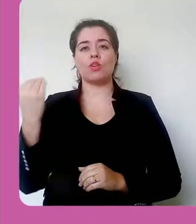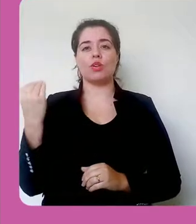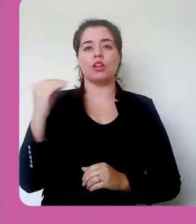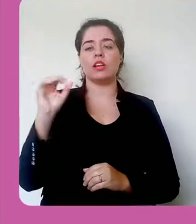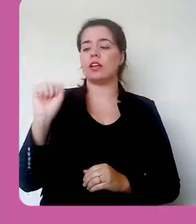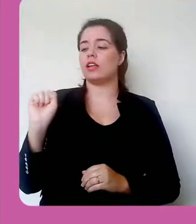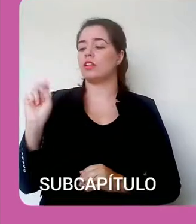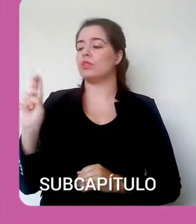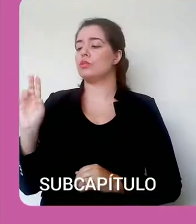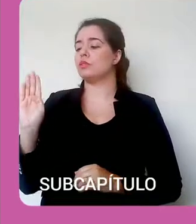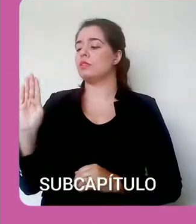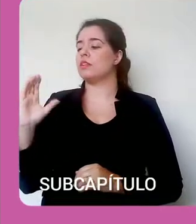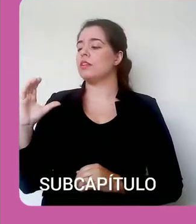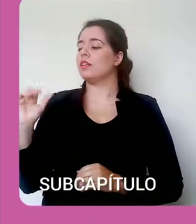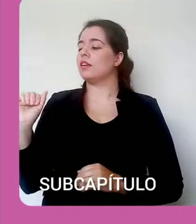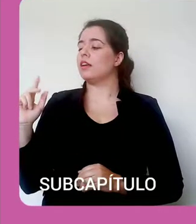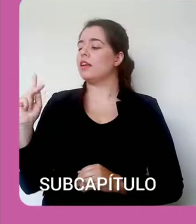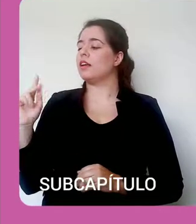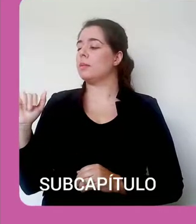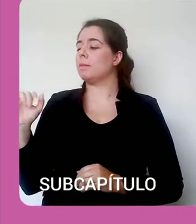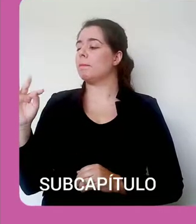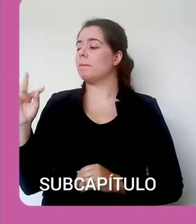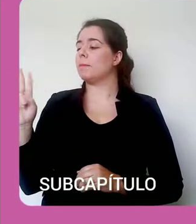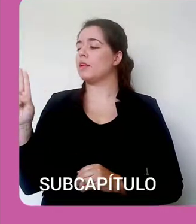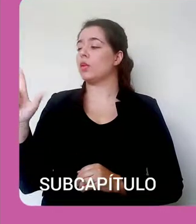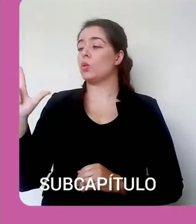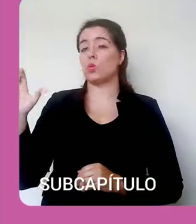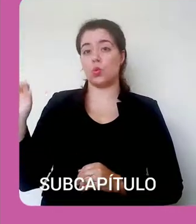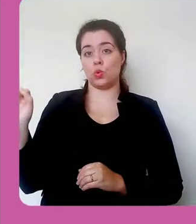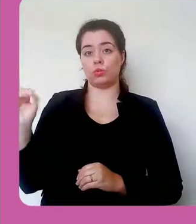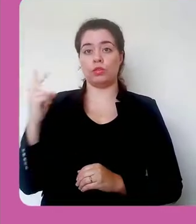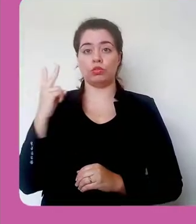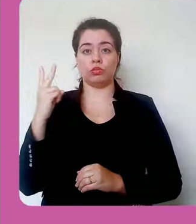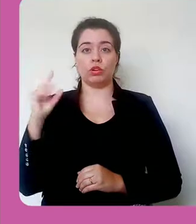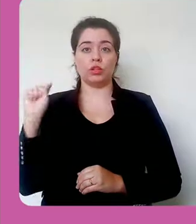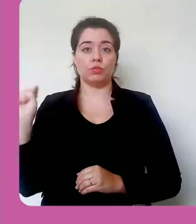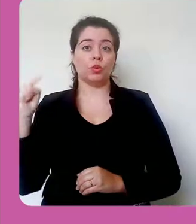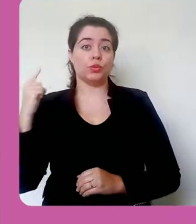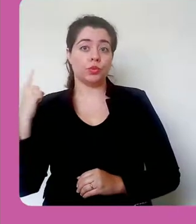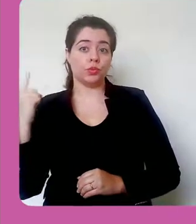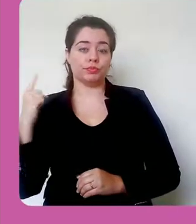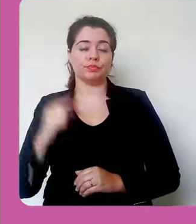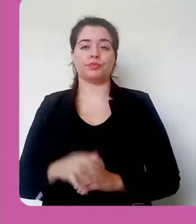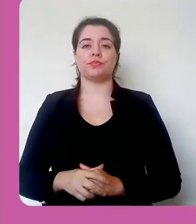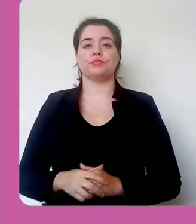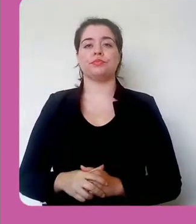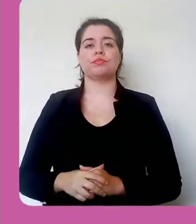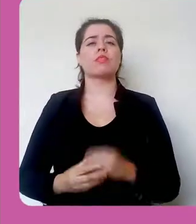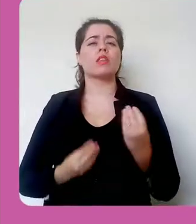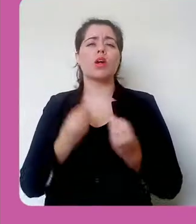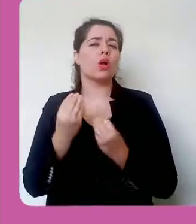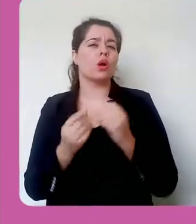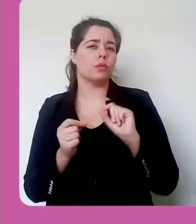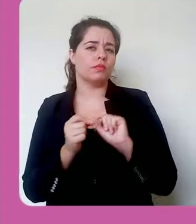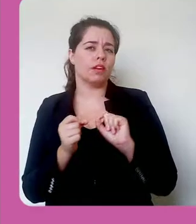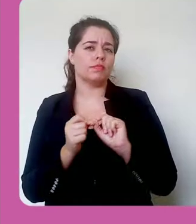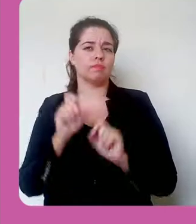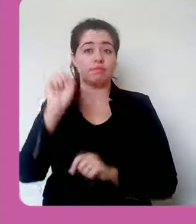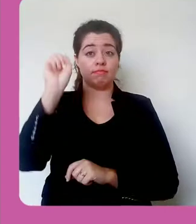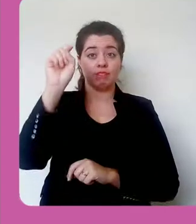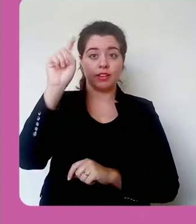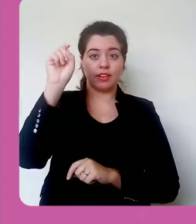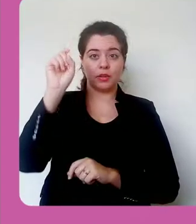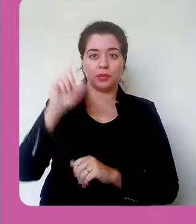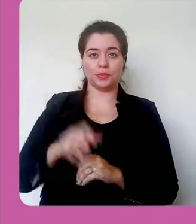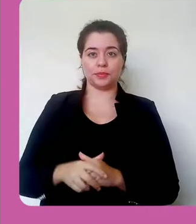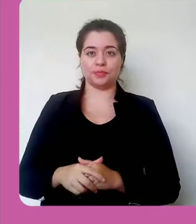Apagar aqui e colocar aqui. Como é que eu faço pra colocar um subcapítulo? Eu clico aqui, Subcapítulo. Lembrando que isso é